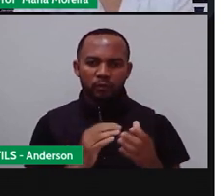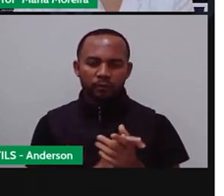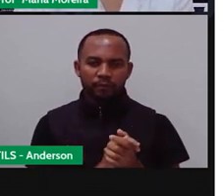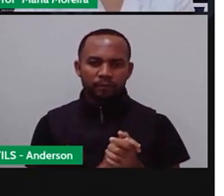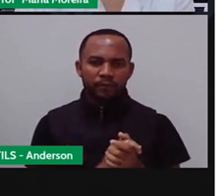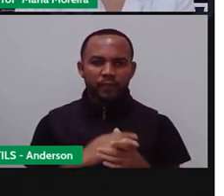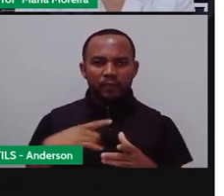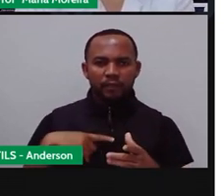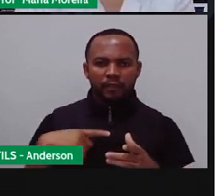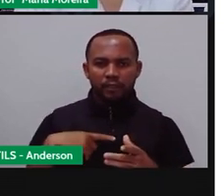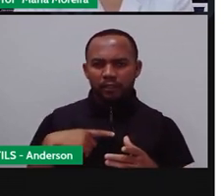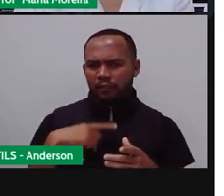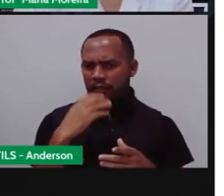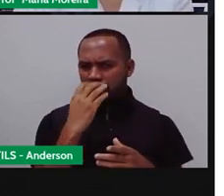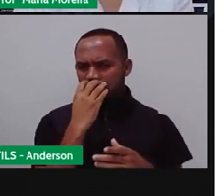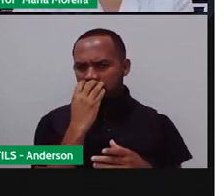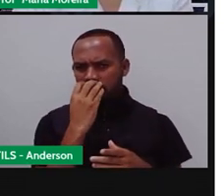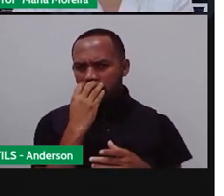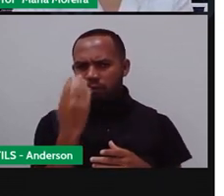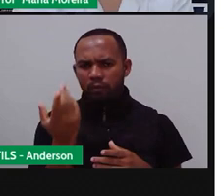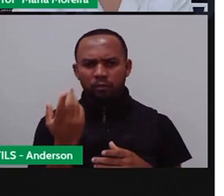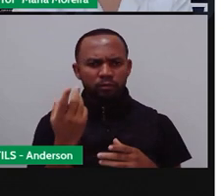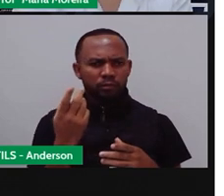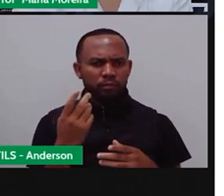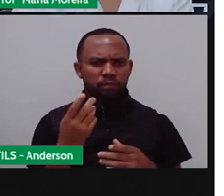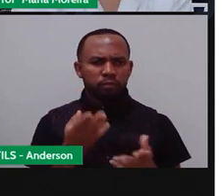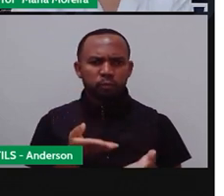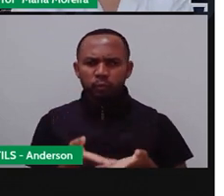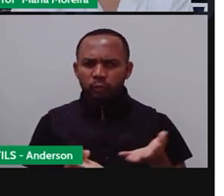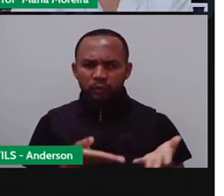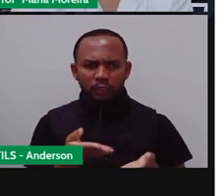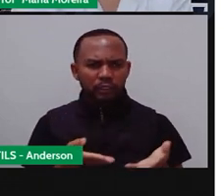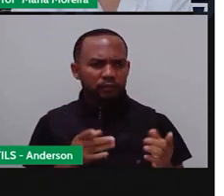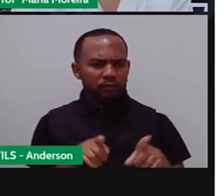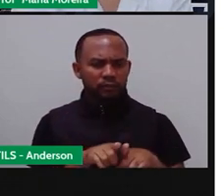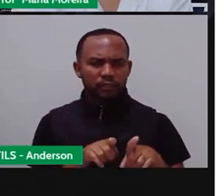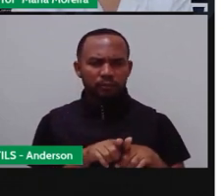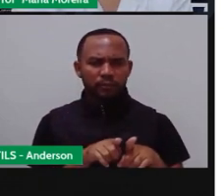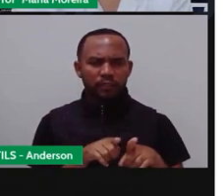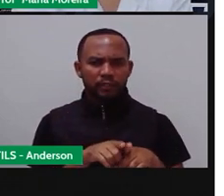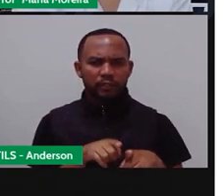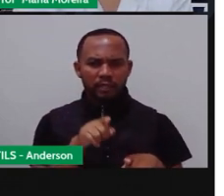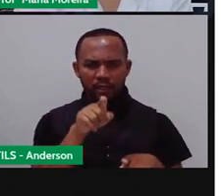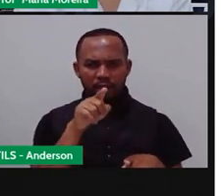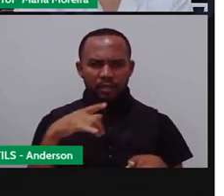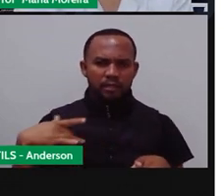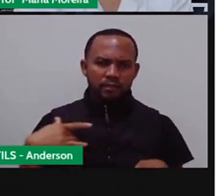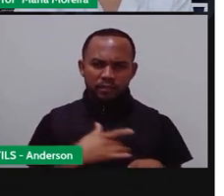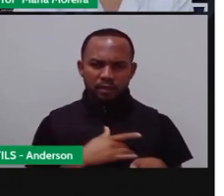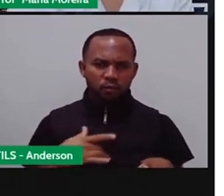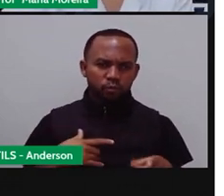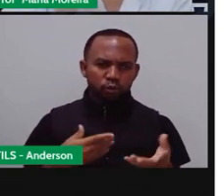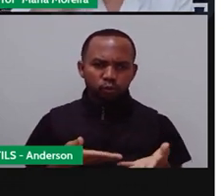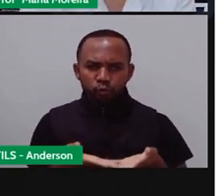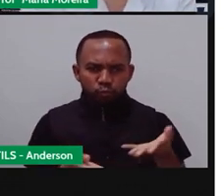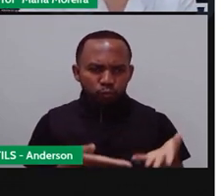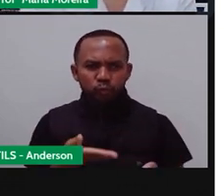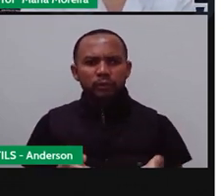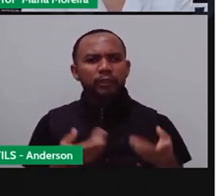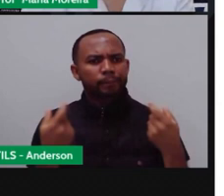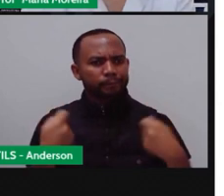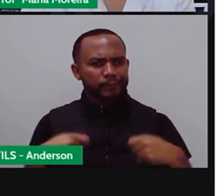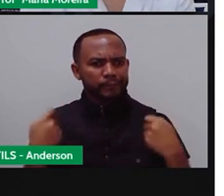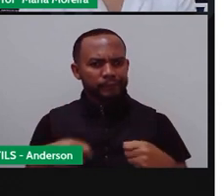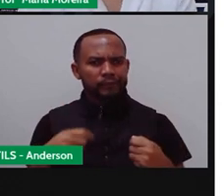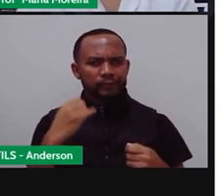como ter um cachorrinho dentro de casa, são necessários alguns cuidados para garantir a saúde dos animais e das pessoas da nossa casa, porque a gente já viu